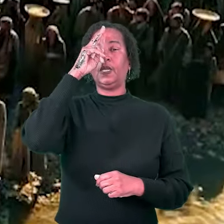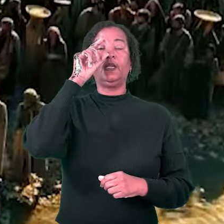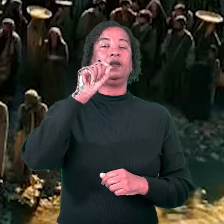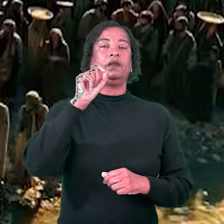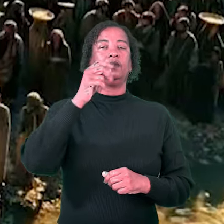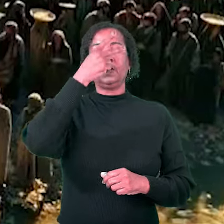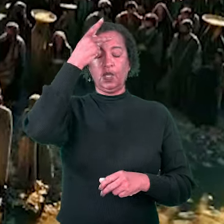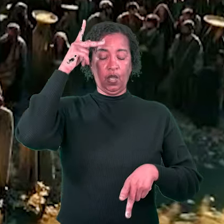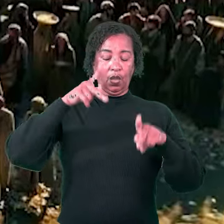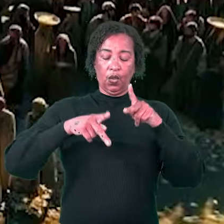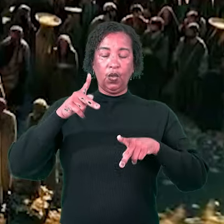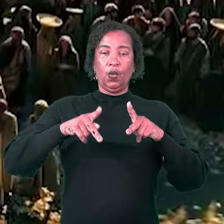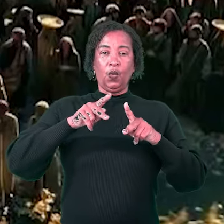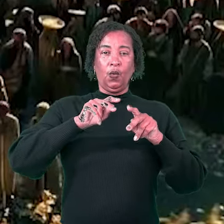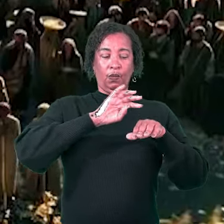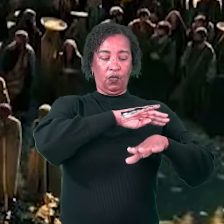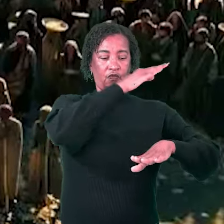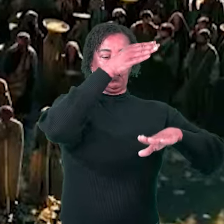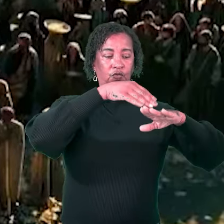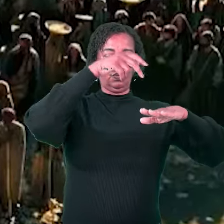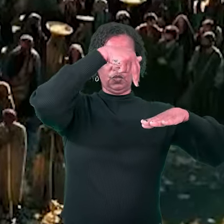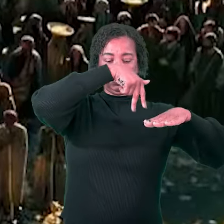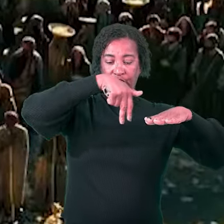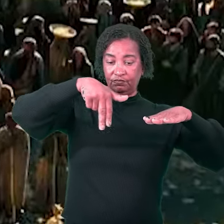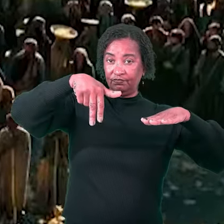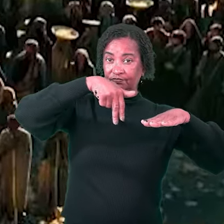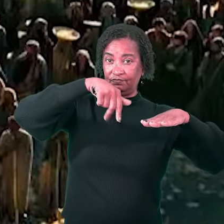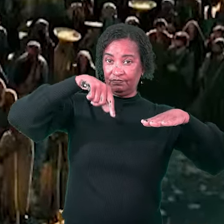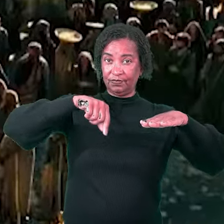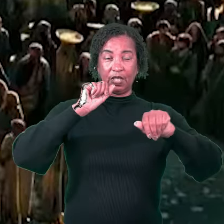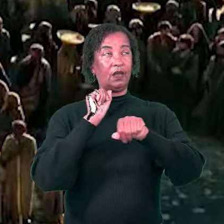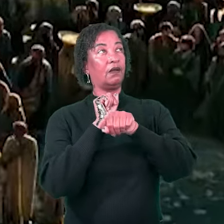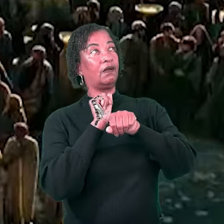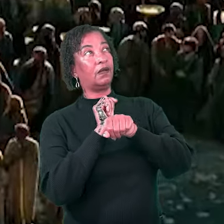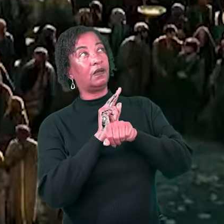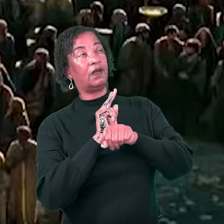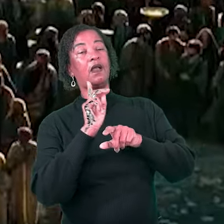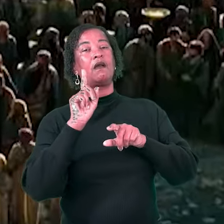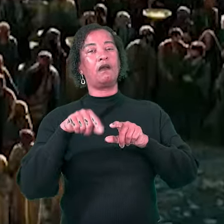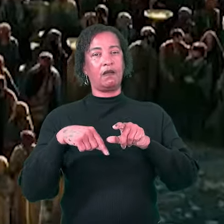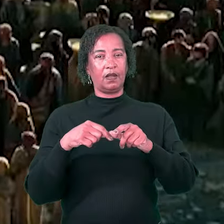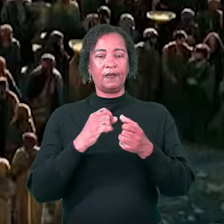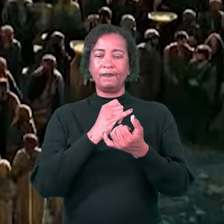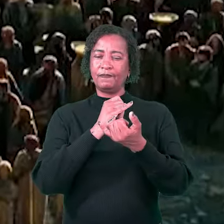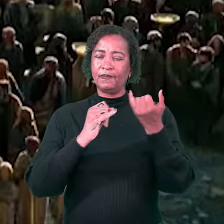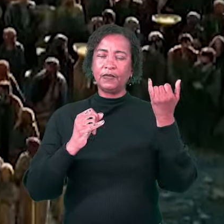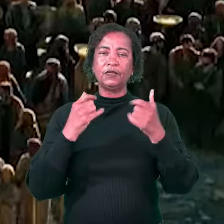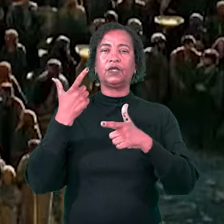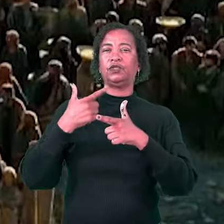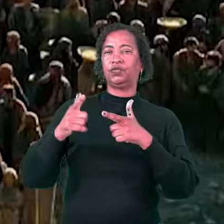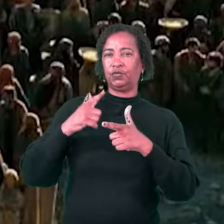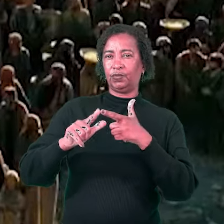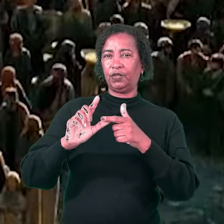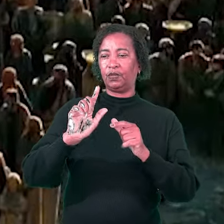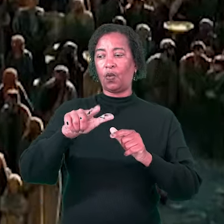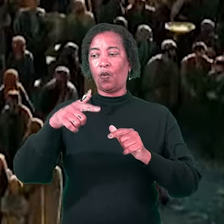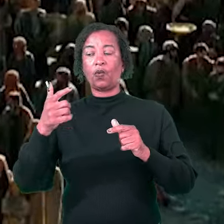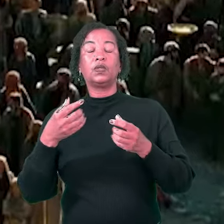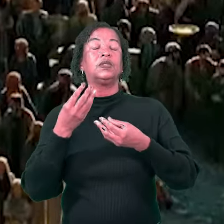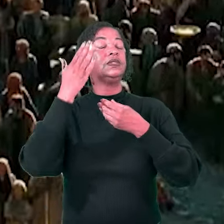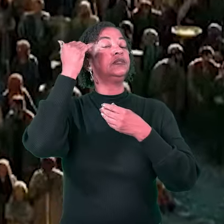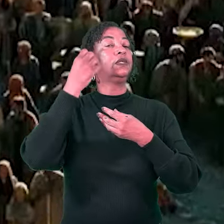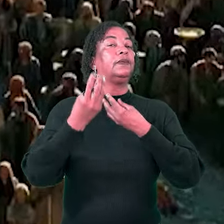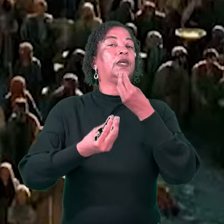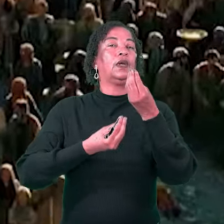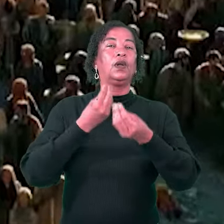-se que a multidão que ficou lá embaixo, no sopé da montanha, era parte do problema. O desafio de ser mão da montanha é saber